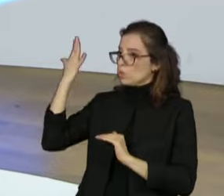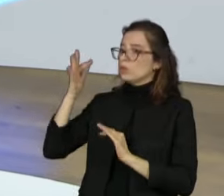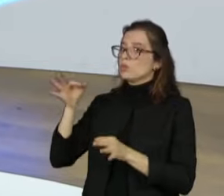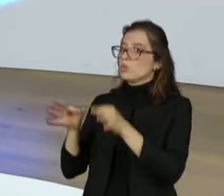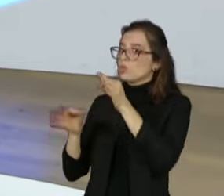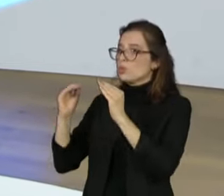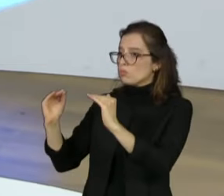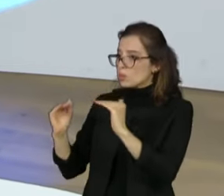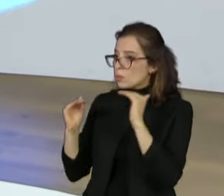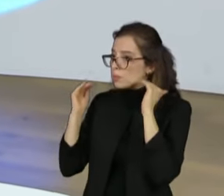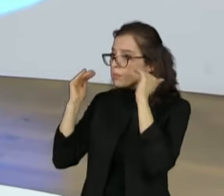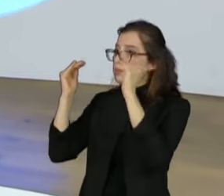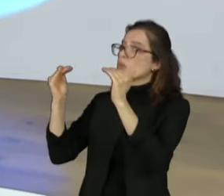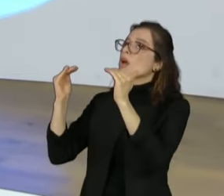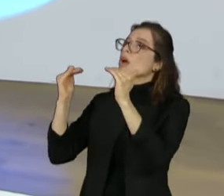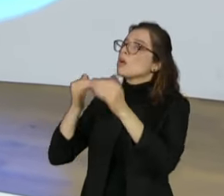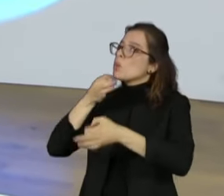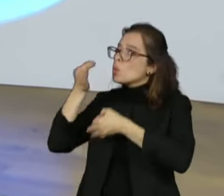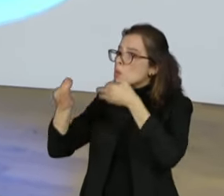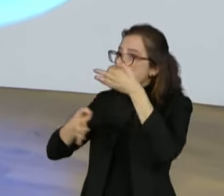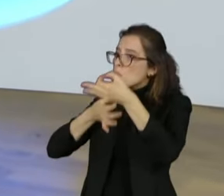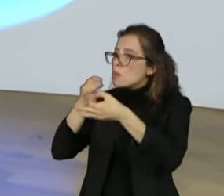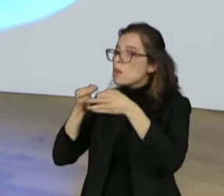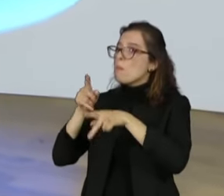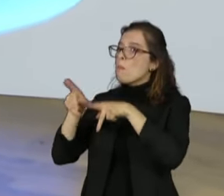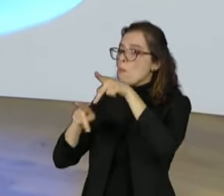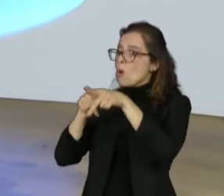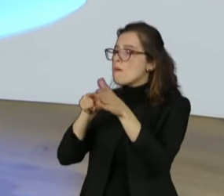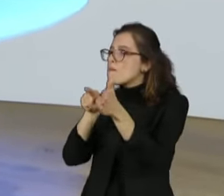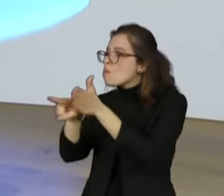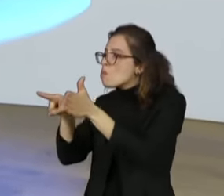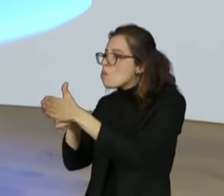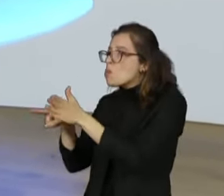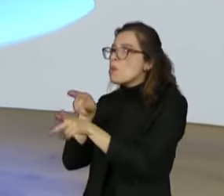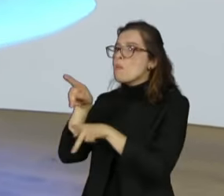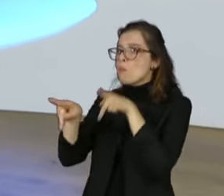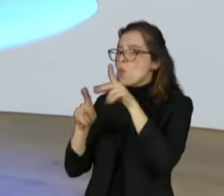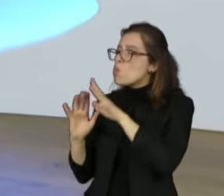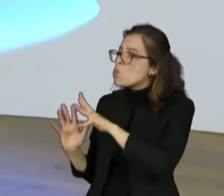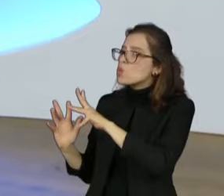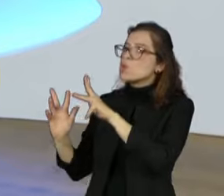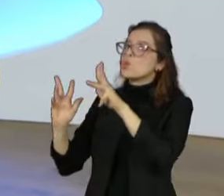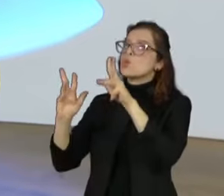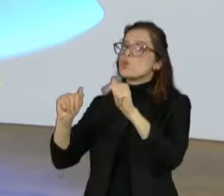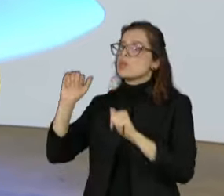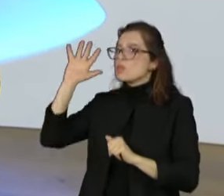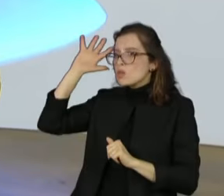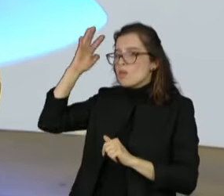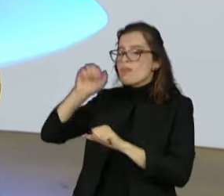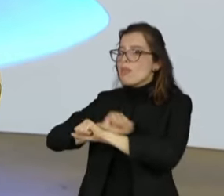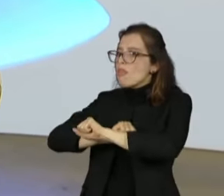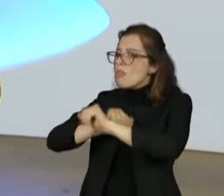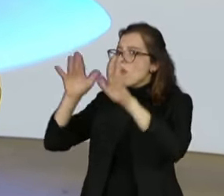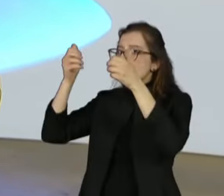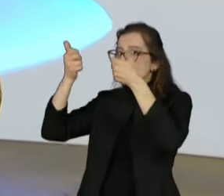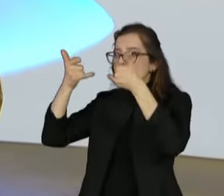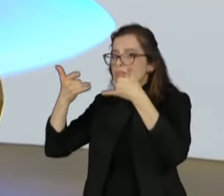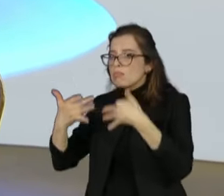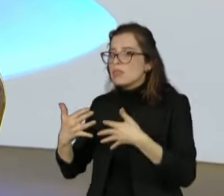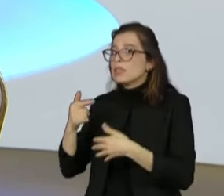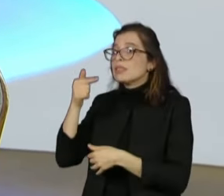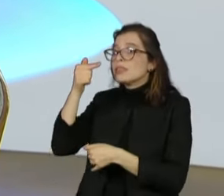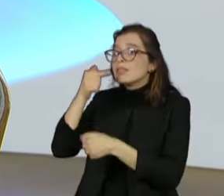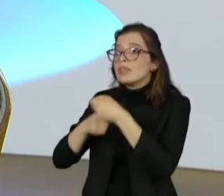participei da CCJ, inclusive, para, inclusive, discutir essa questão e ficou tudo muito esclarecido. Repito, são sete anos... Ou seja, vocês